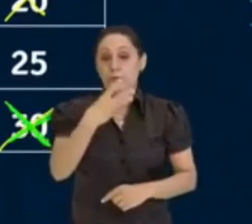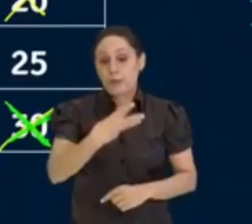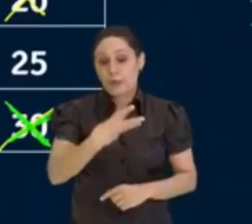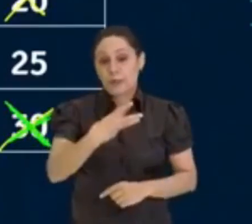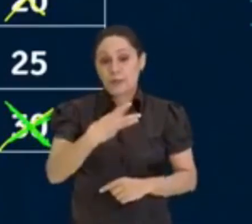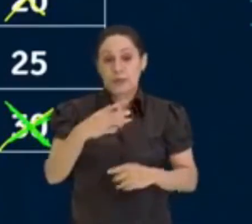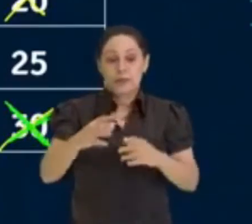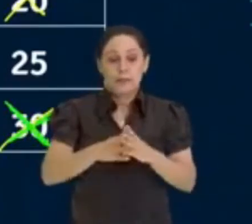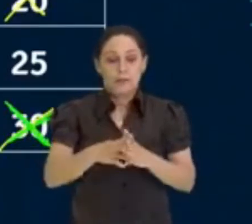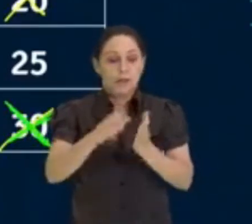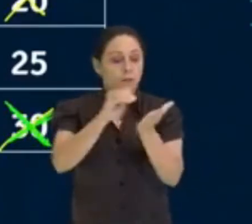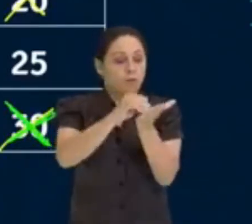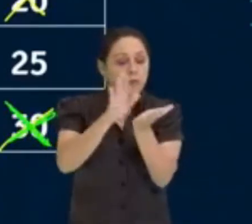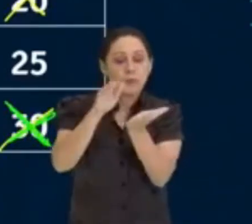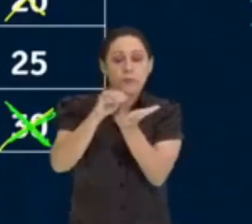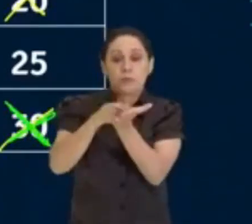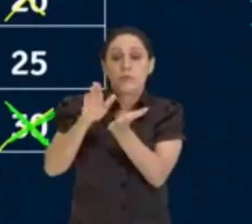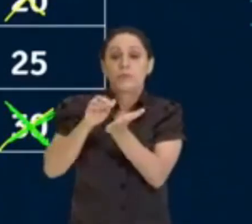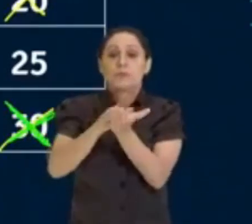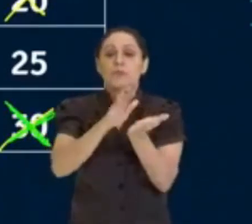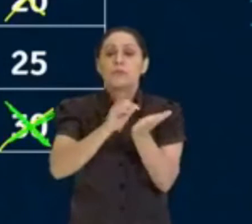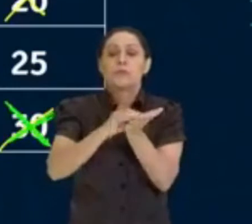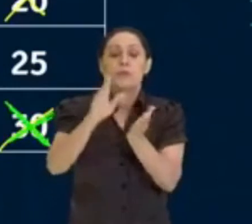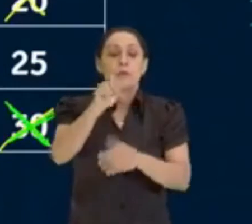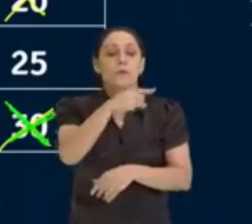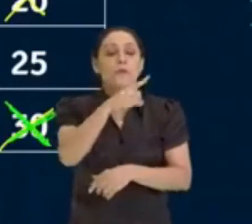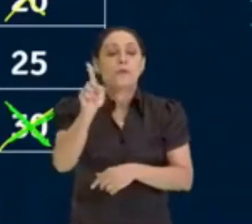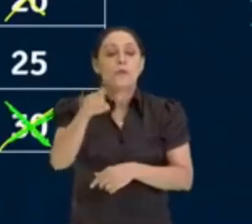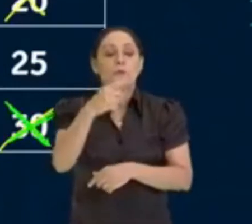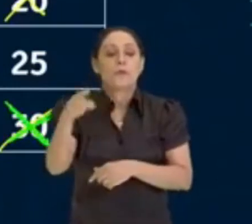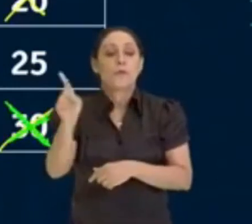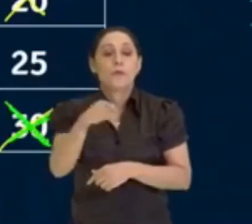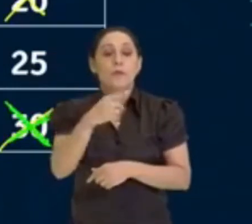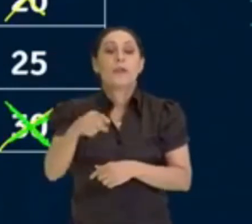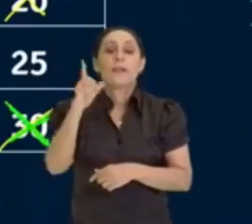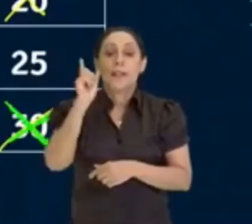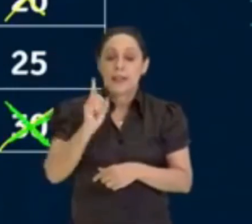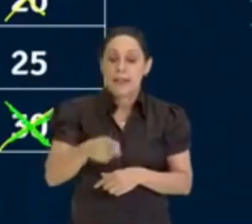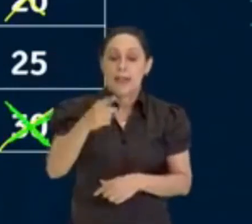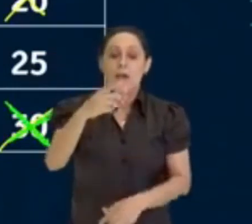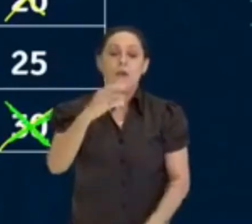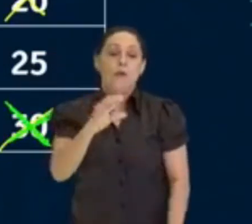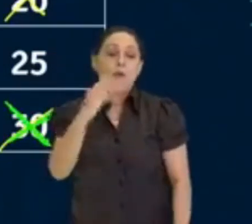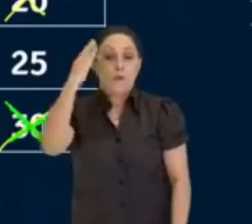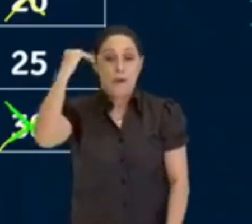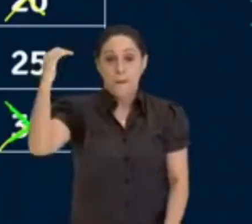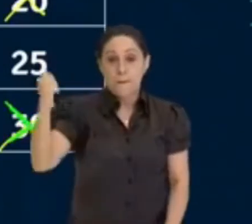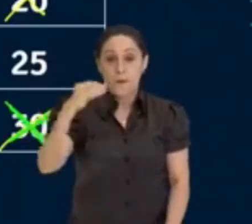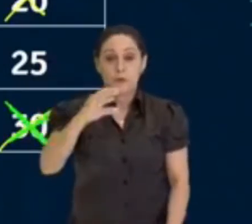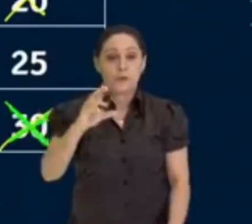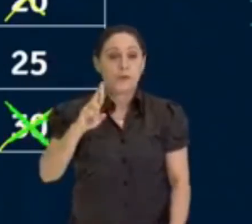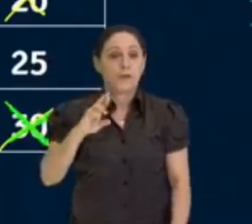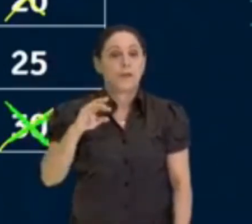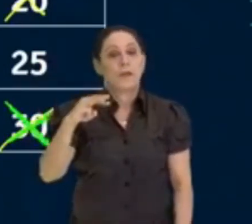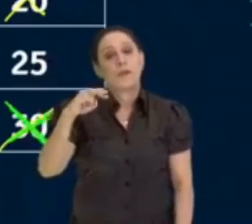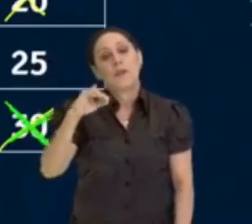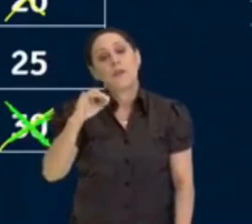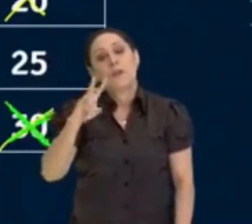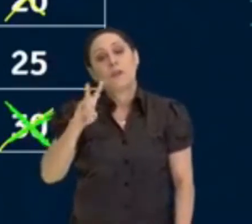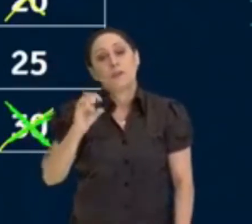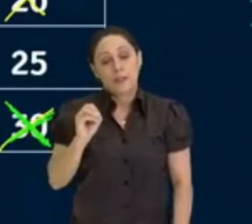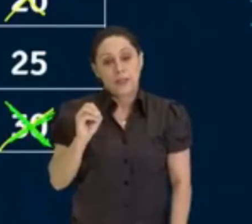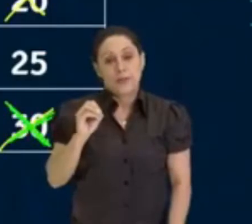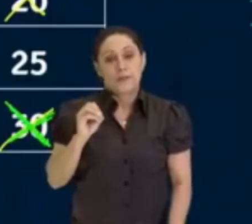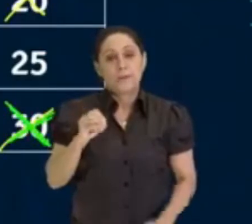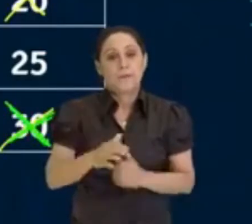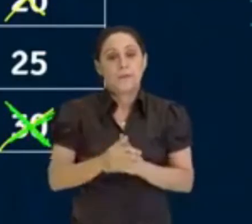fazendo uma peneira aqui, um crivo, que é o famoso crivo de eratóstenes. Beleza. O eu tenho mais? Eu tenho agora